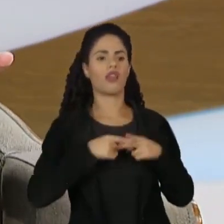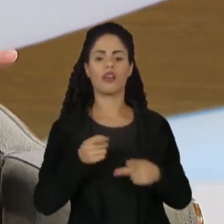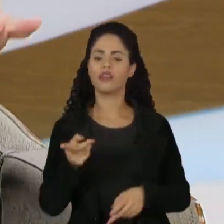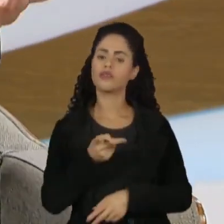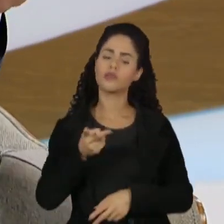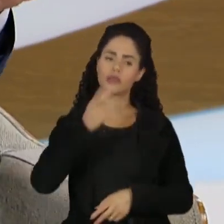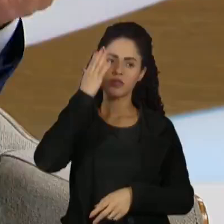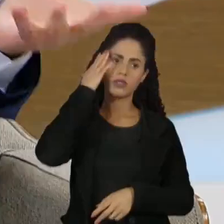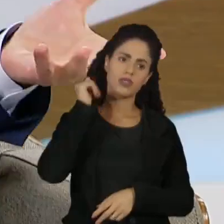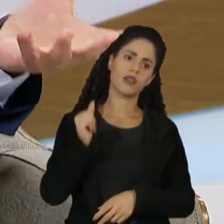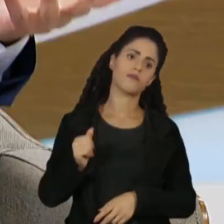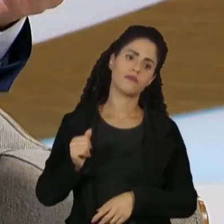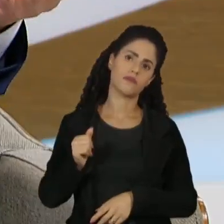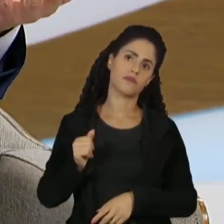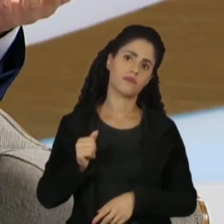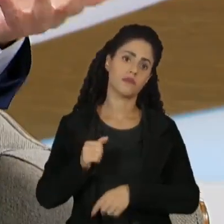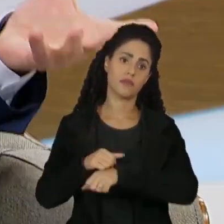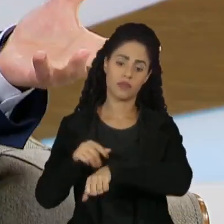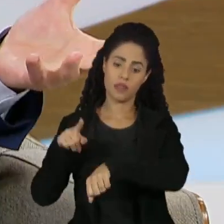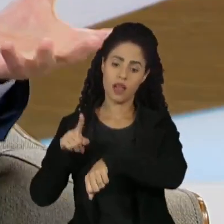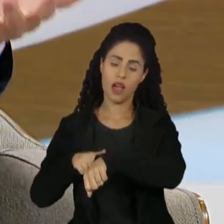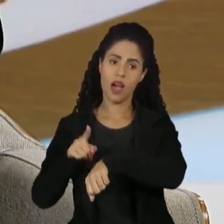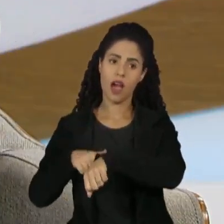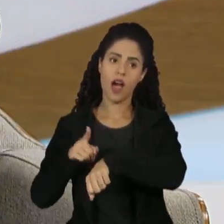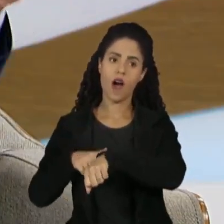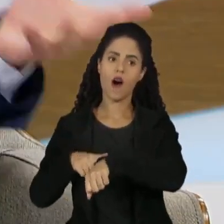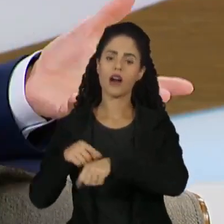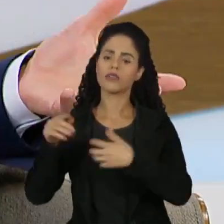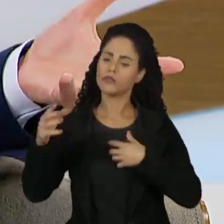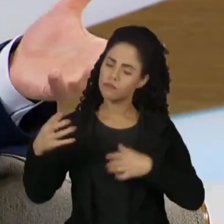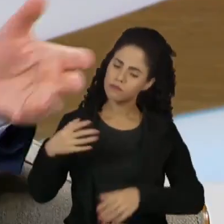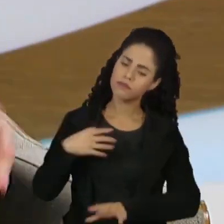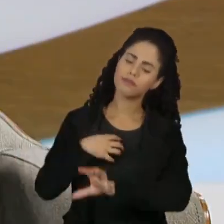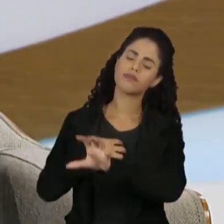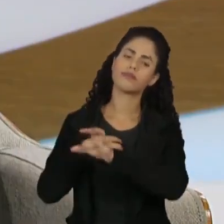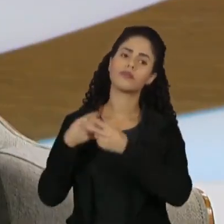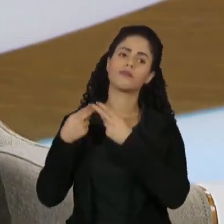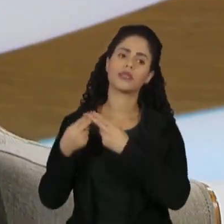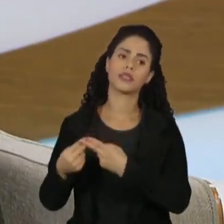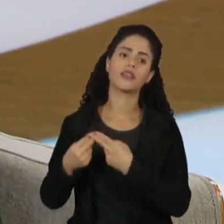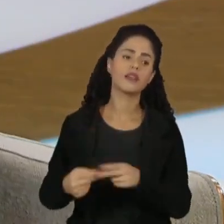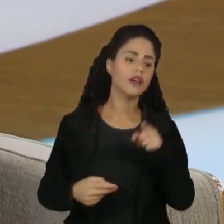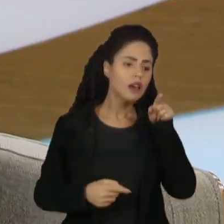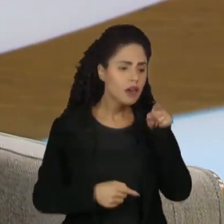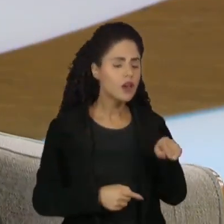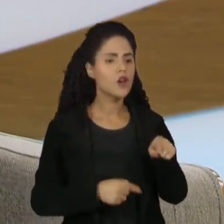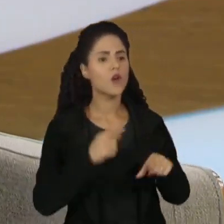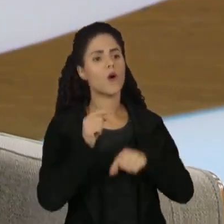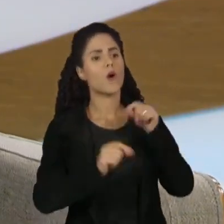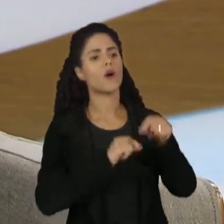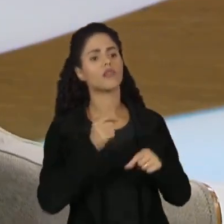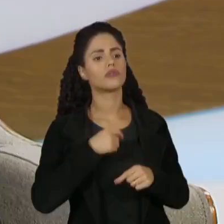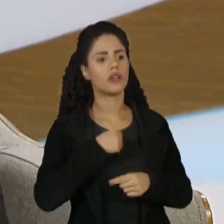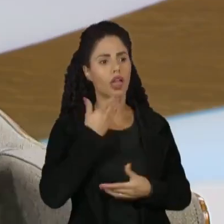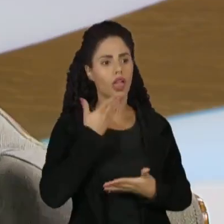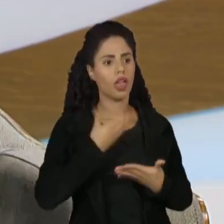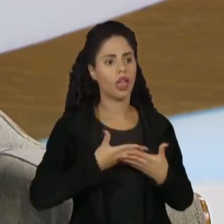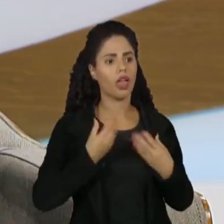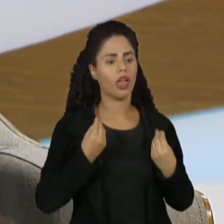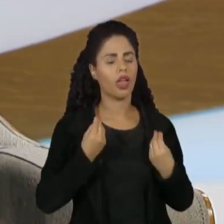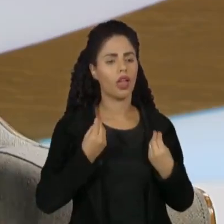sábios. A hora de resiliência, de paciência e a hora de indignação.